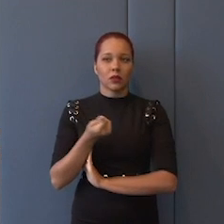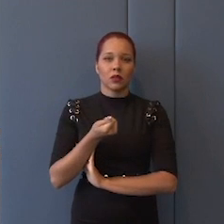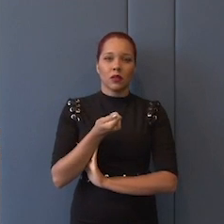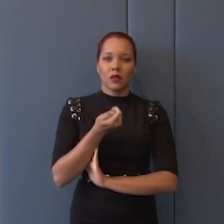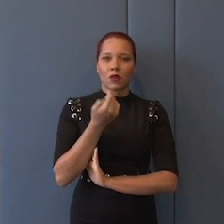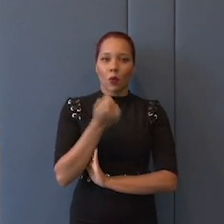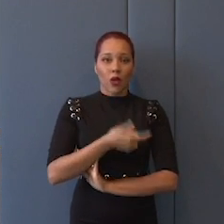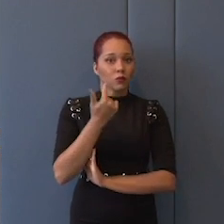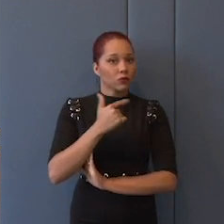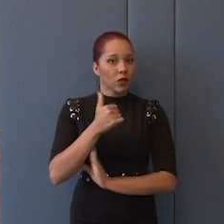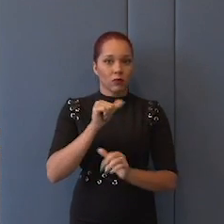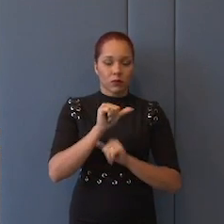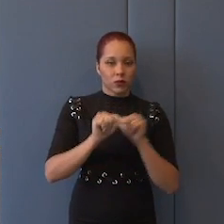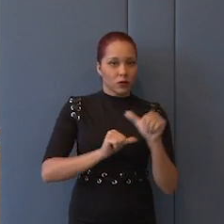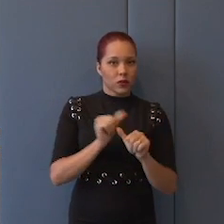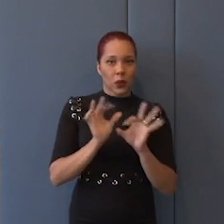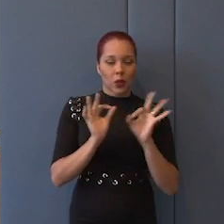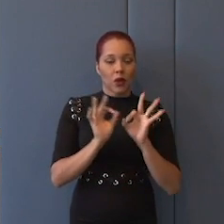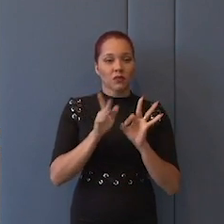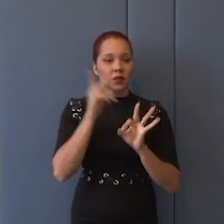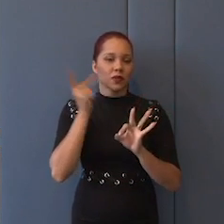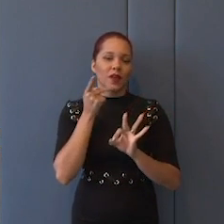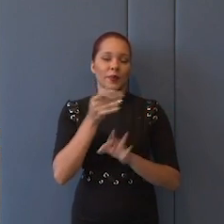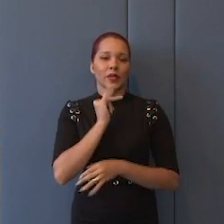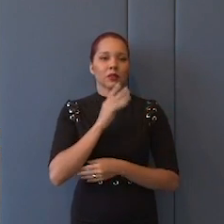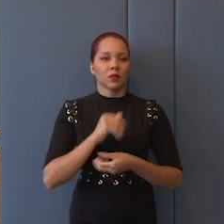pouco modificada. Então, muita gente fala, por exemplo,